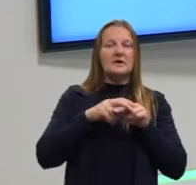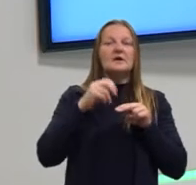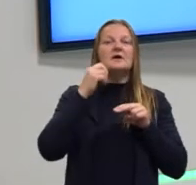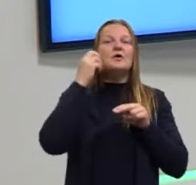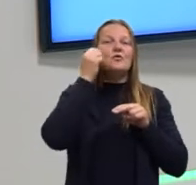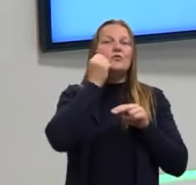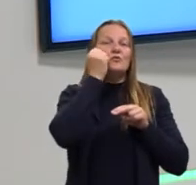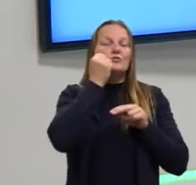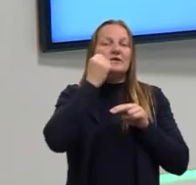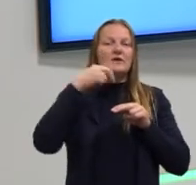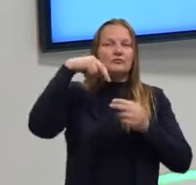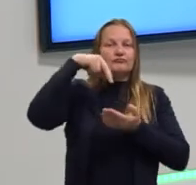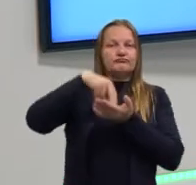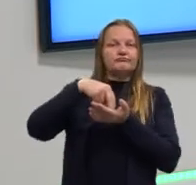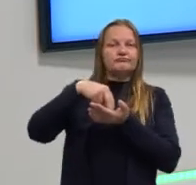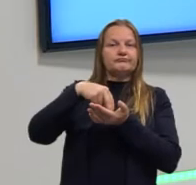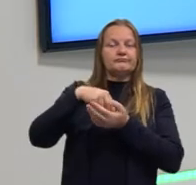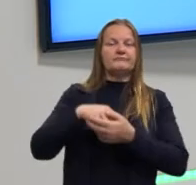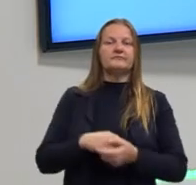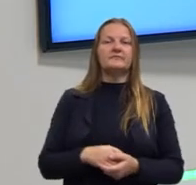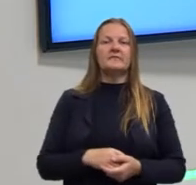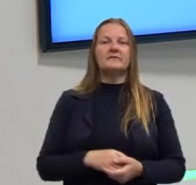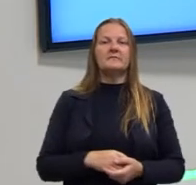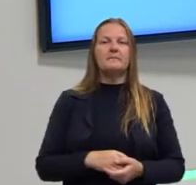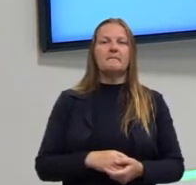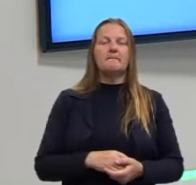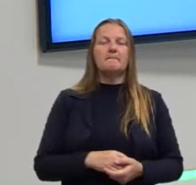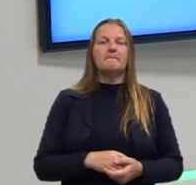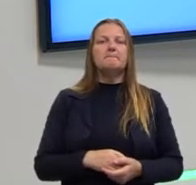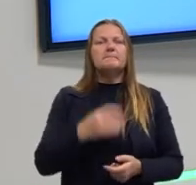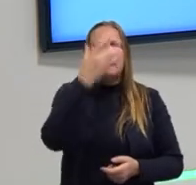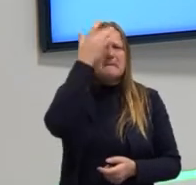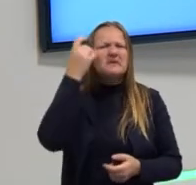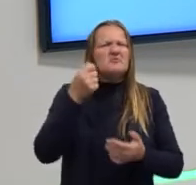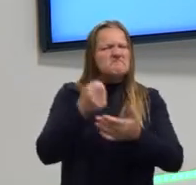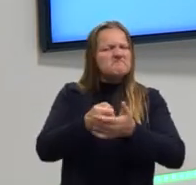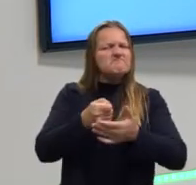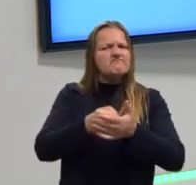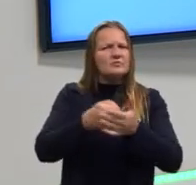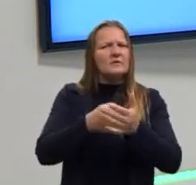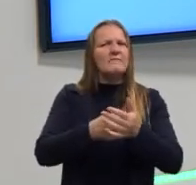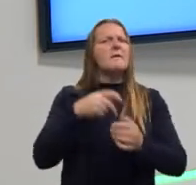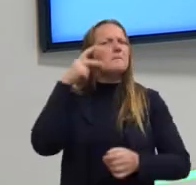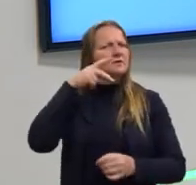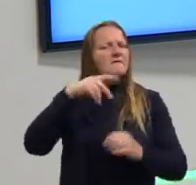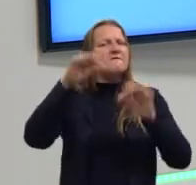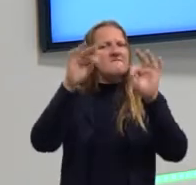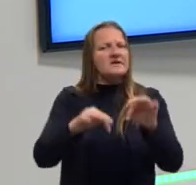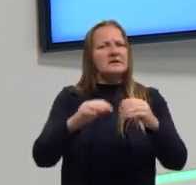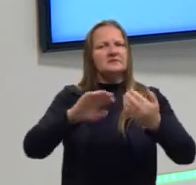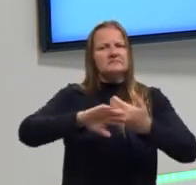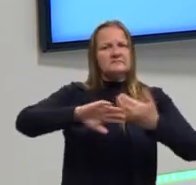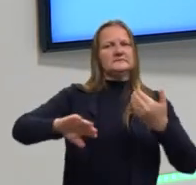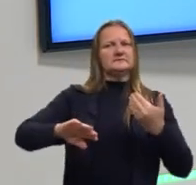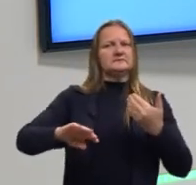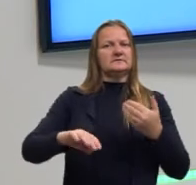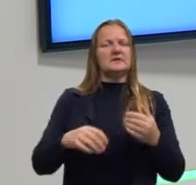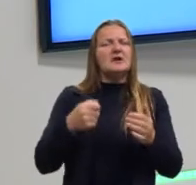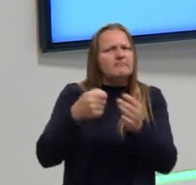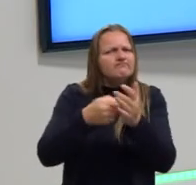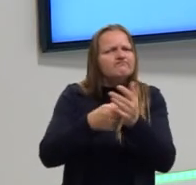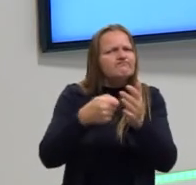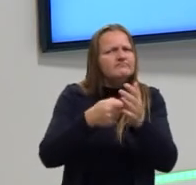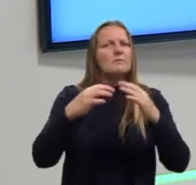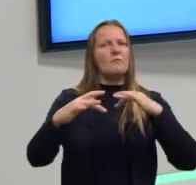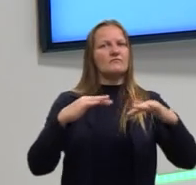também com o movimento negro e também era uma pessoa, então, que lutava politicamente para acabar com a segregação racial. Então, ela também